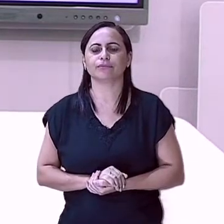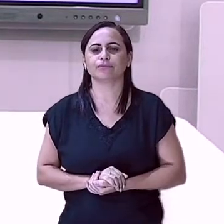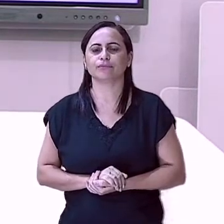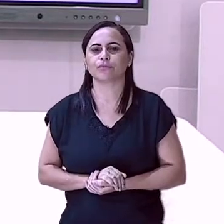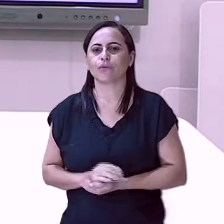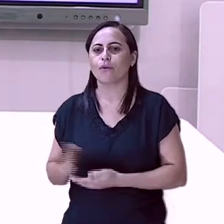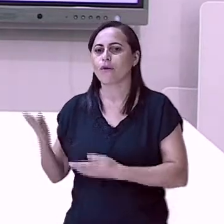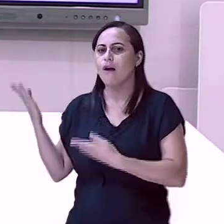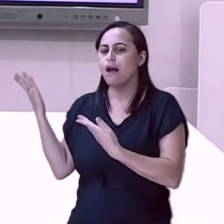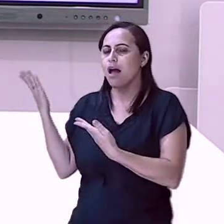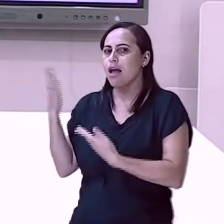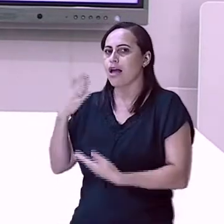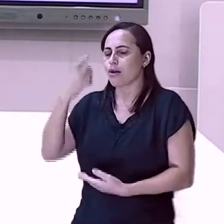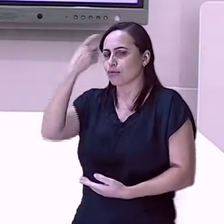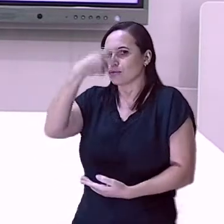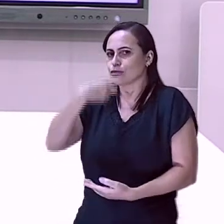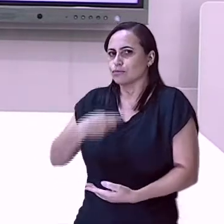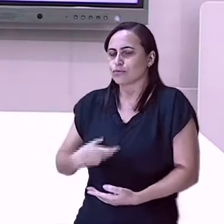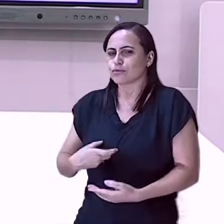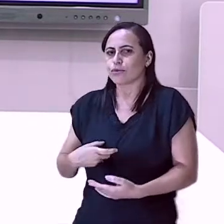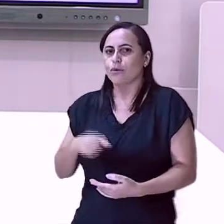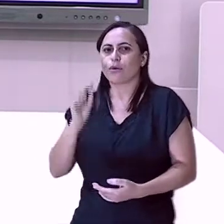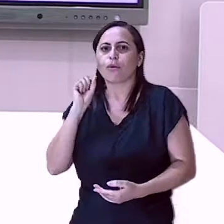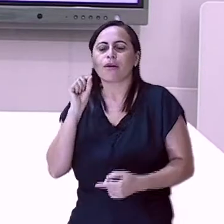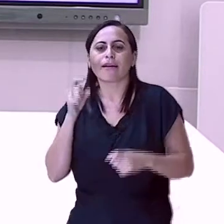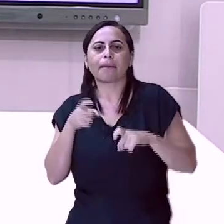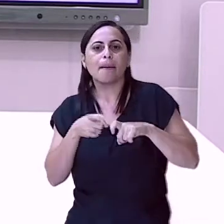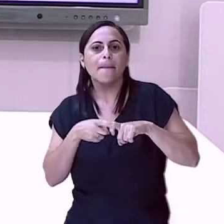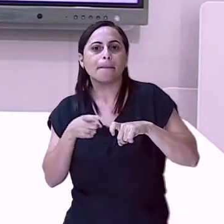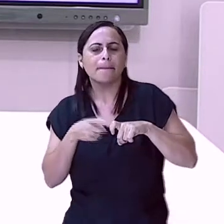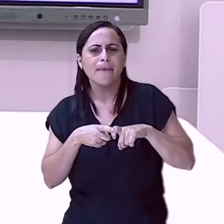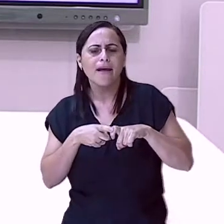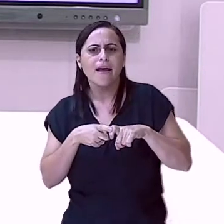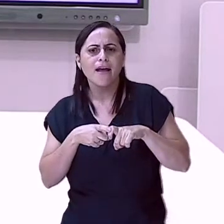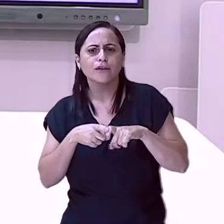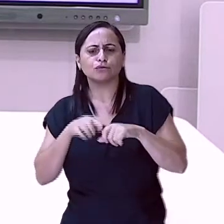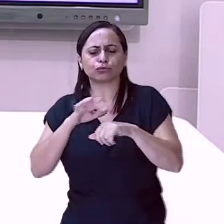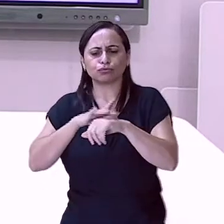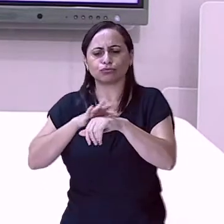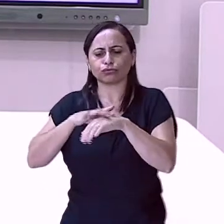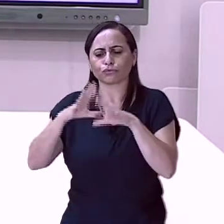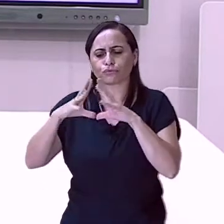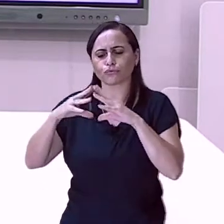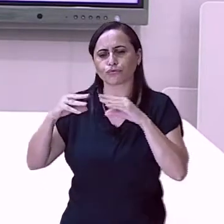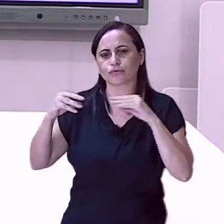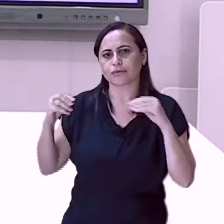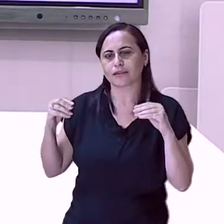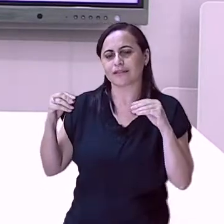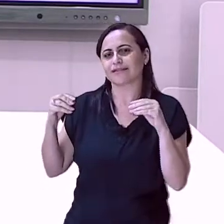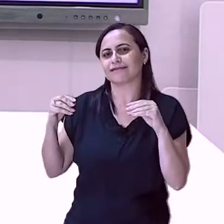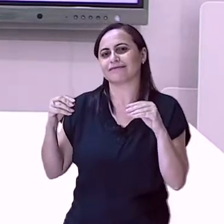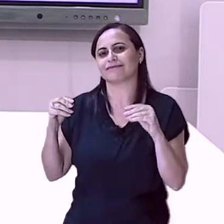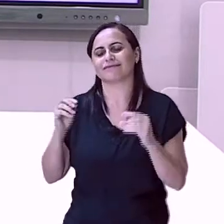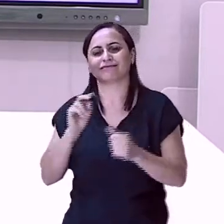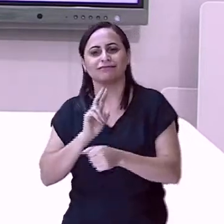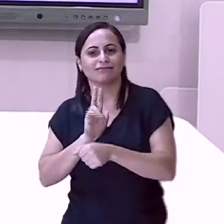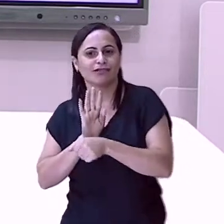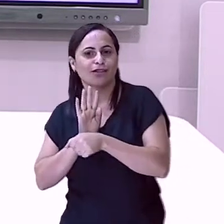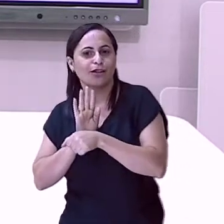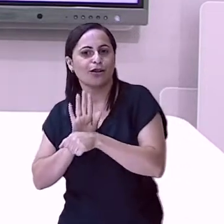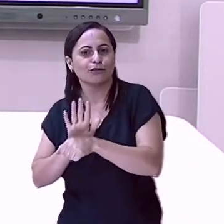Eu sou médica. Eu curo os doentes e os machucados para que todos fiquem curados.